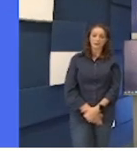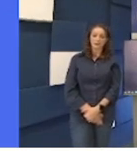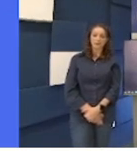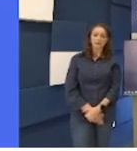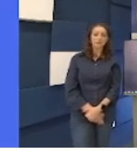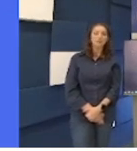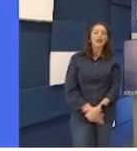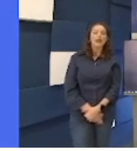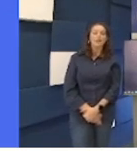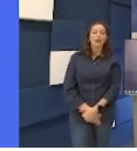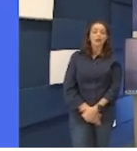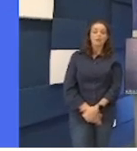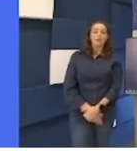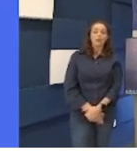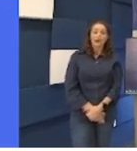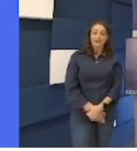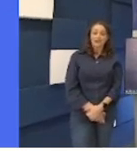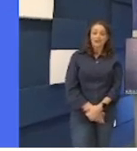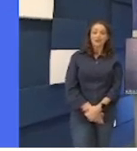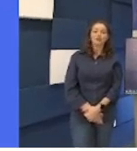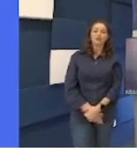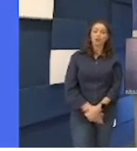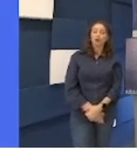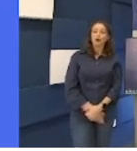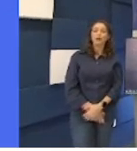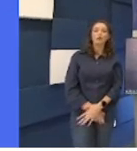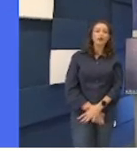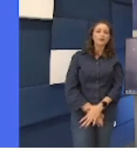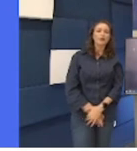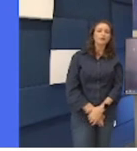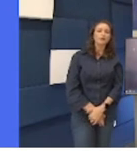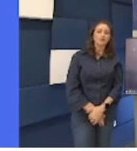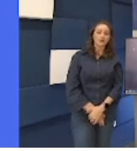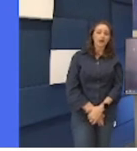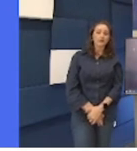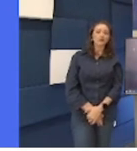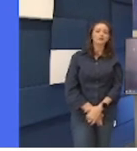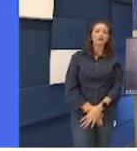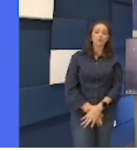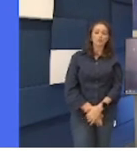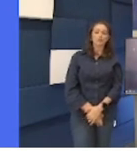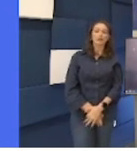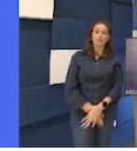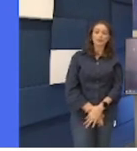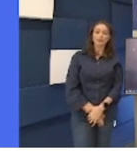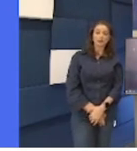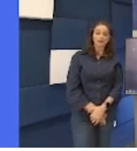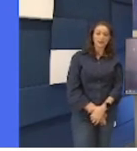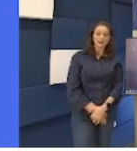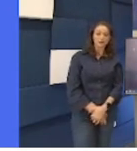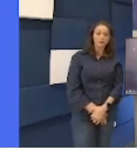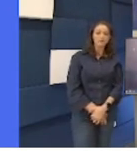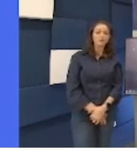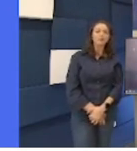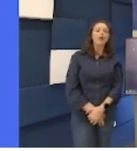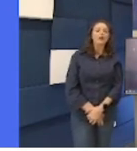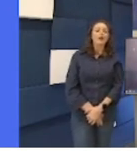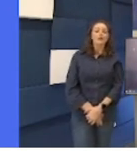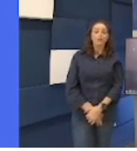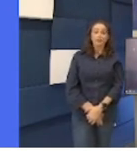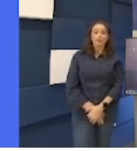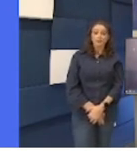acessíveis, características de pouca ou nenhuma conformidade da base do assento,